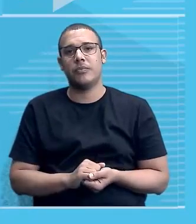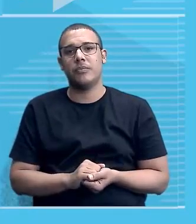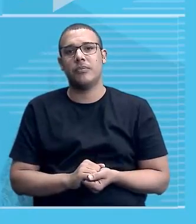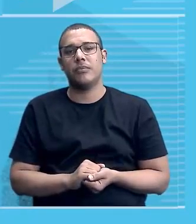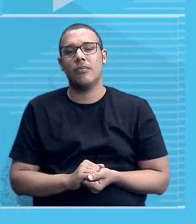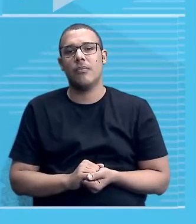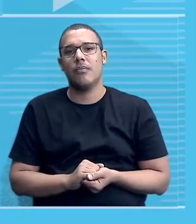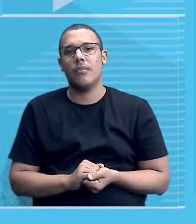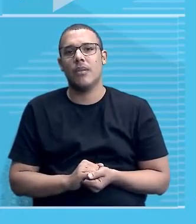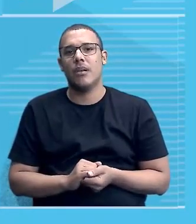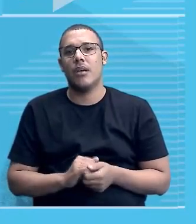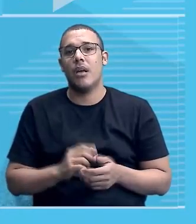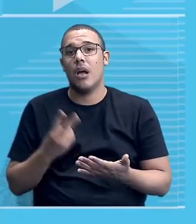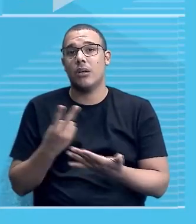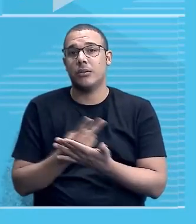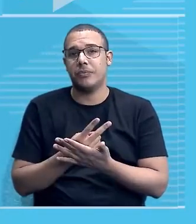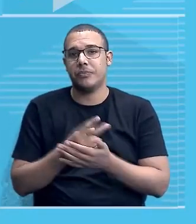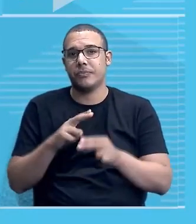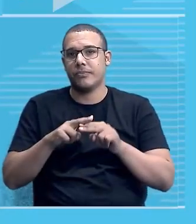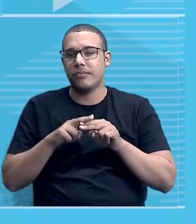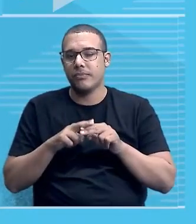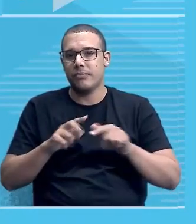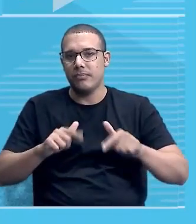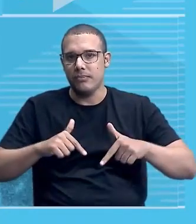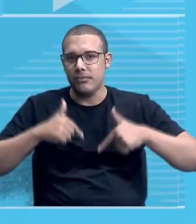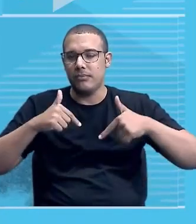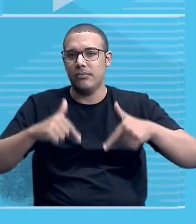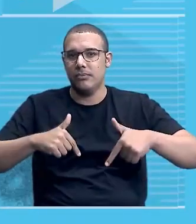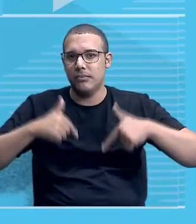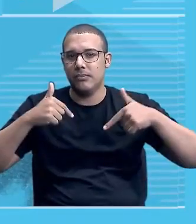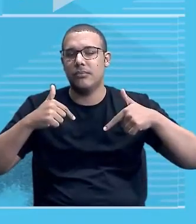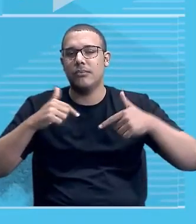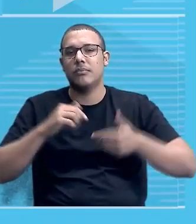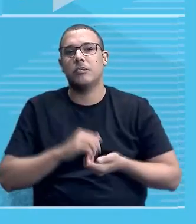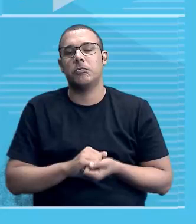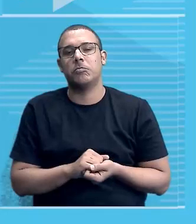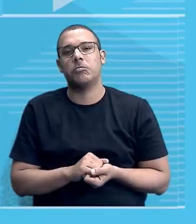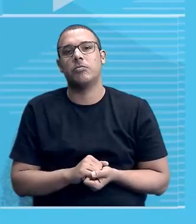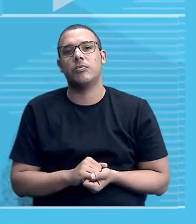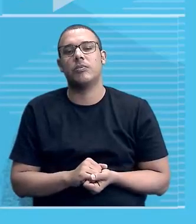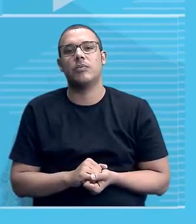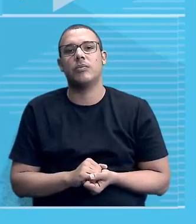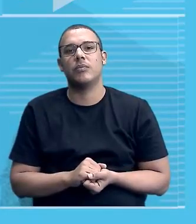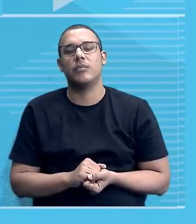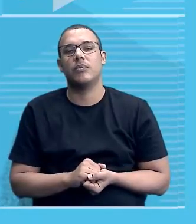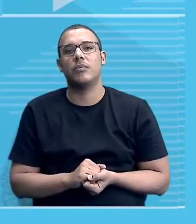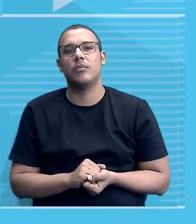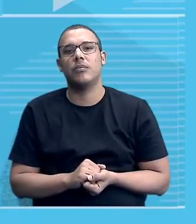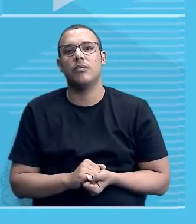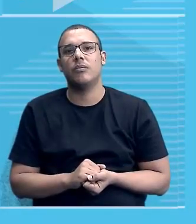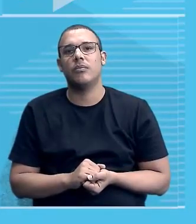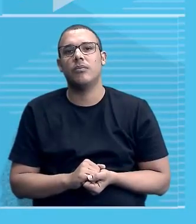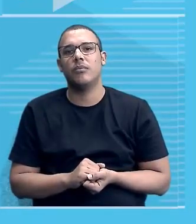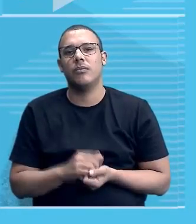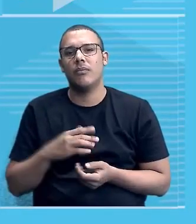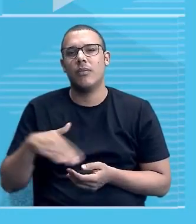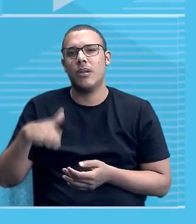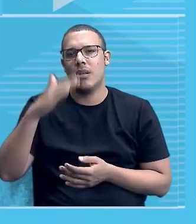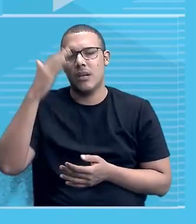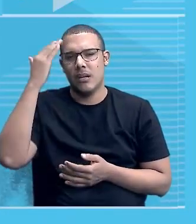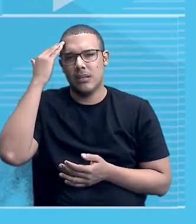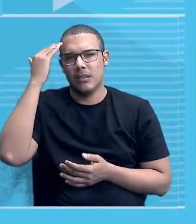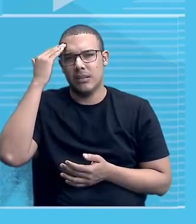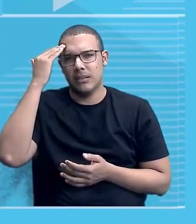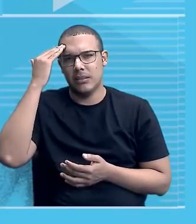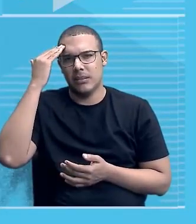Corrido mais pela luta do que simplesmente pelo desejo das potências imperialistas europeias. Vocês estão entendendo? Ah,